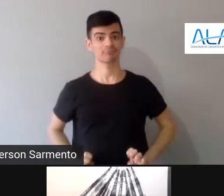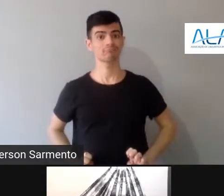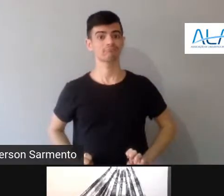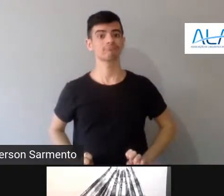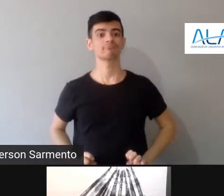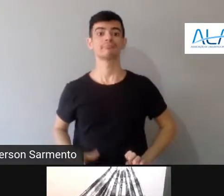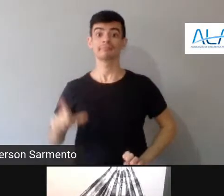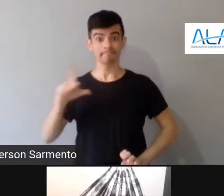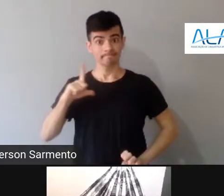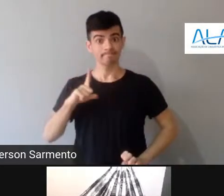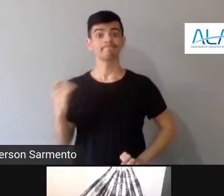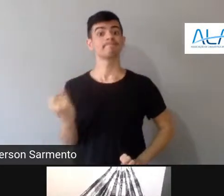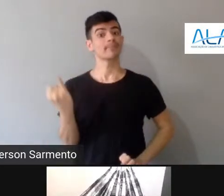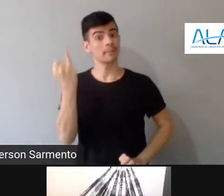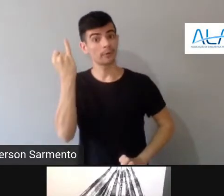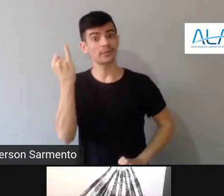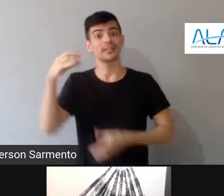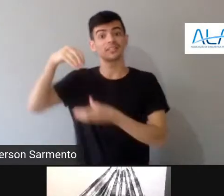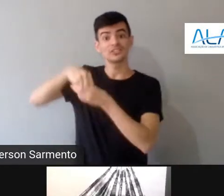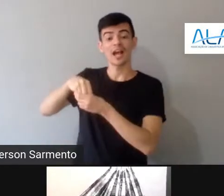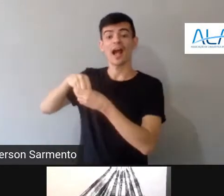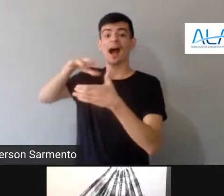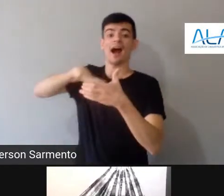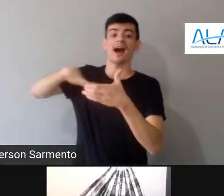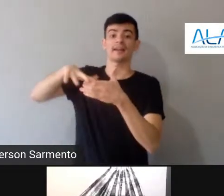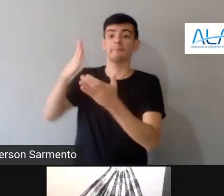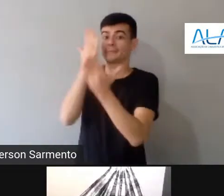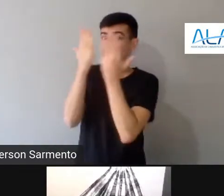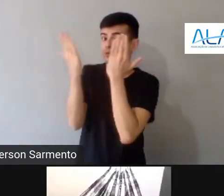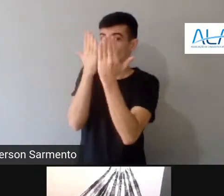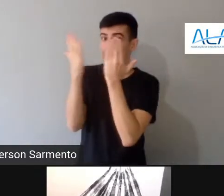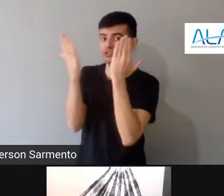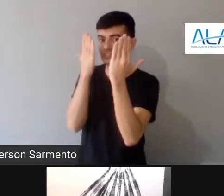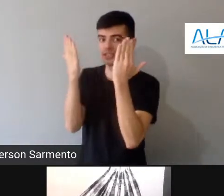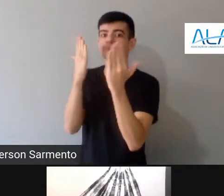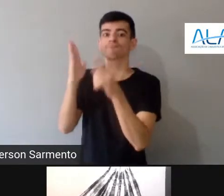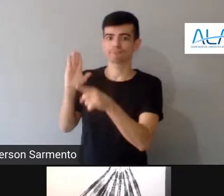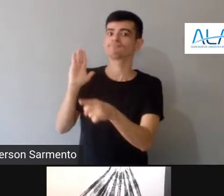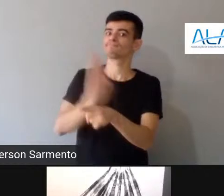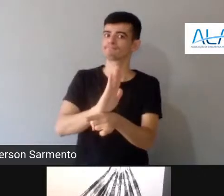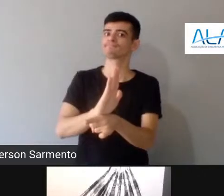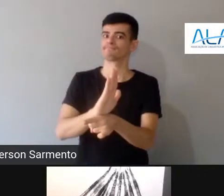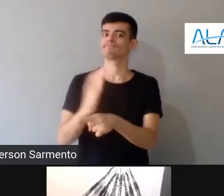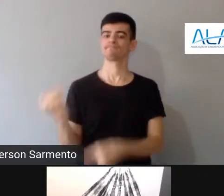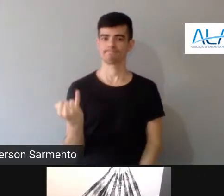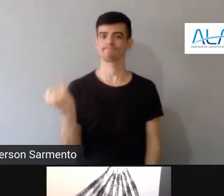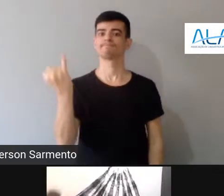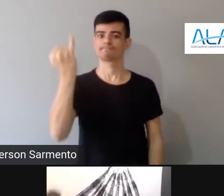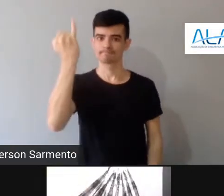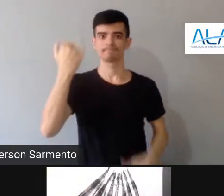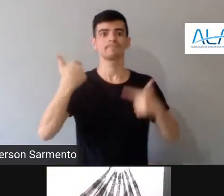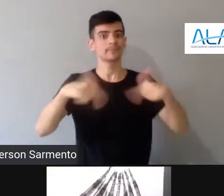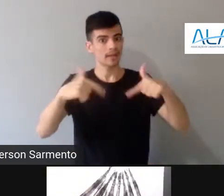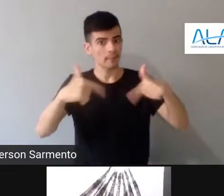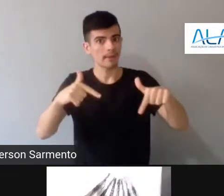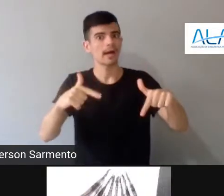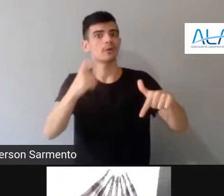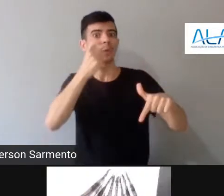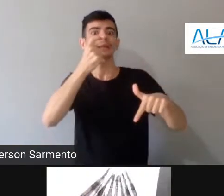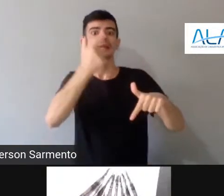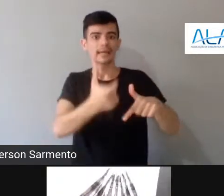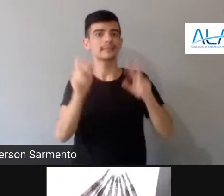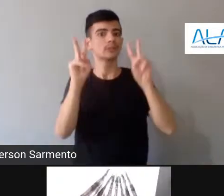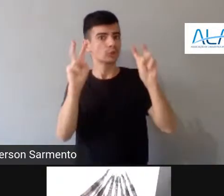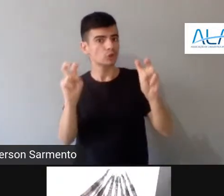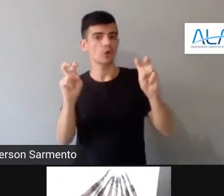muito importante da psicologia, que faz um trabalho muito, muito interessante, que vem na